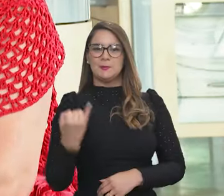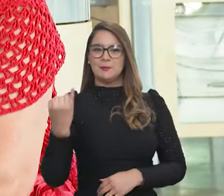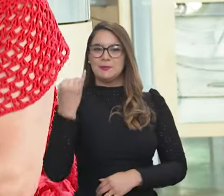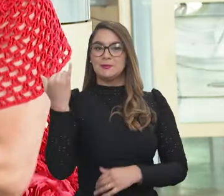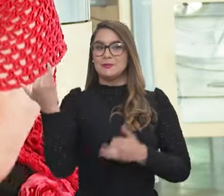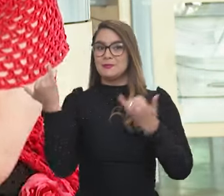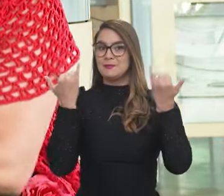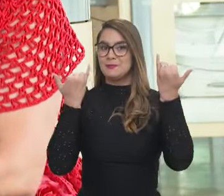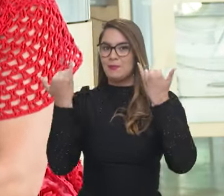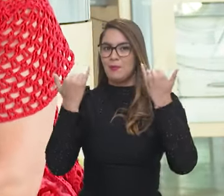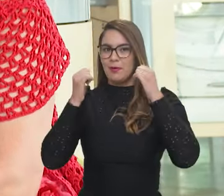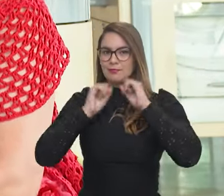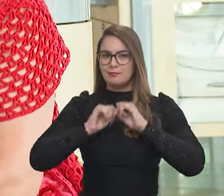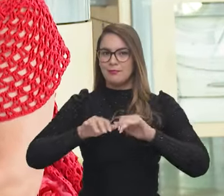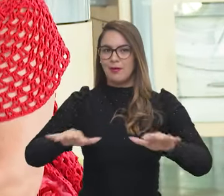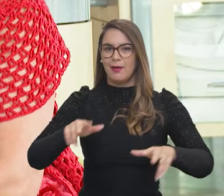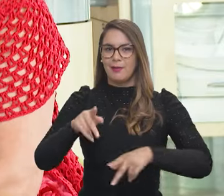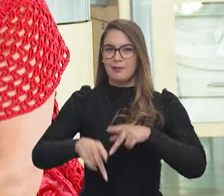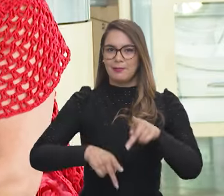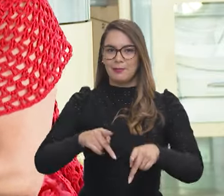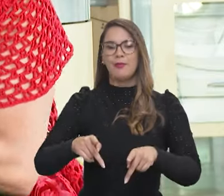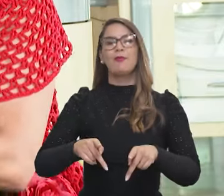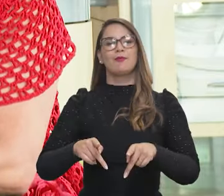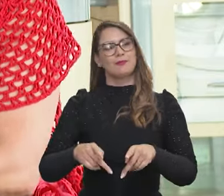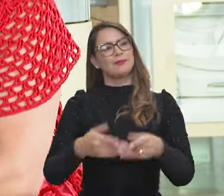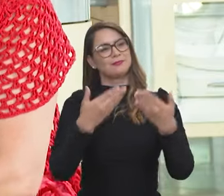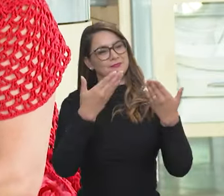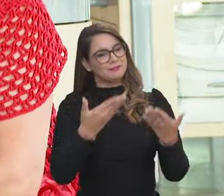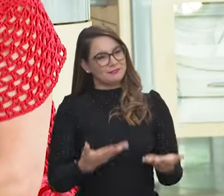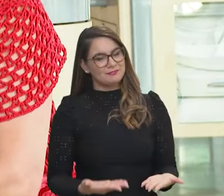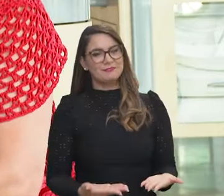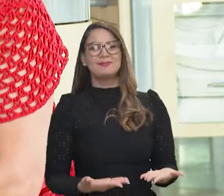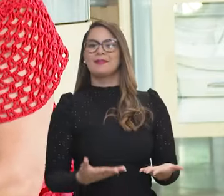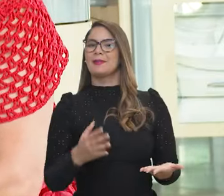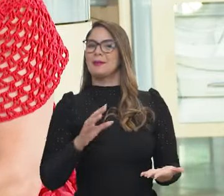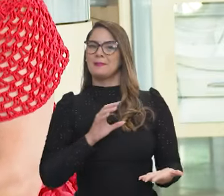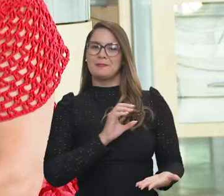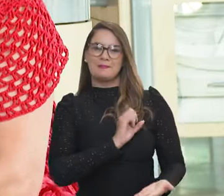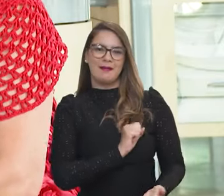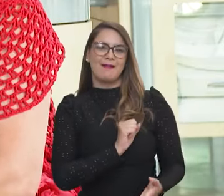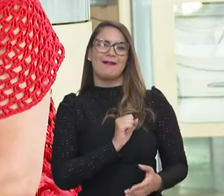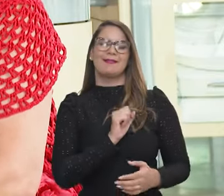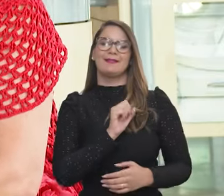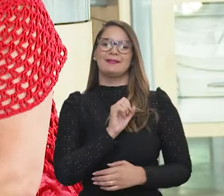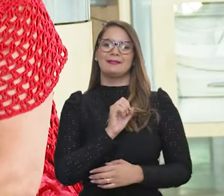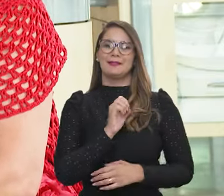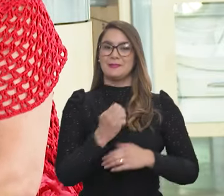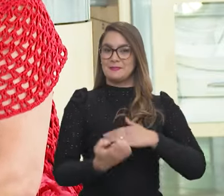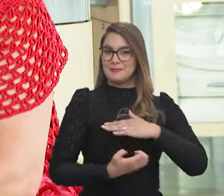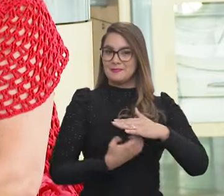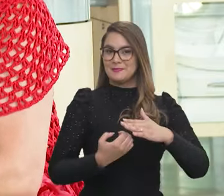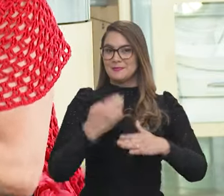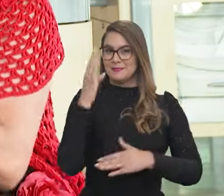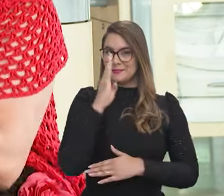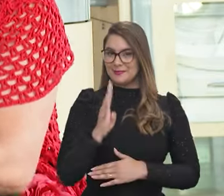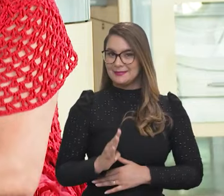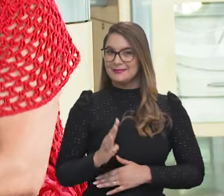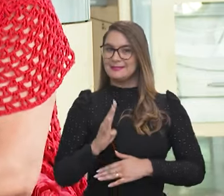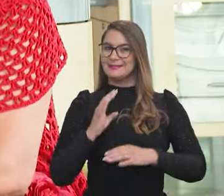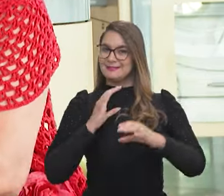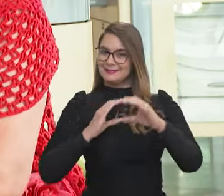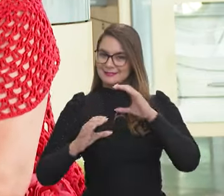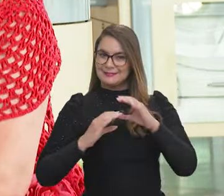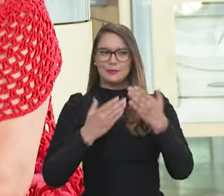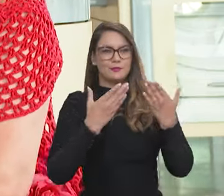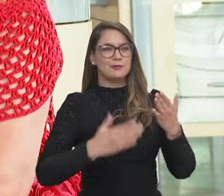e tão importante para informar o povo brasileiro, ainda mais vindo da nossa amada empresa brasileira de comunicação e você